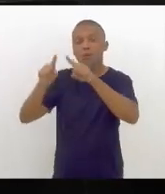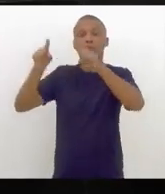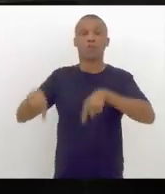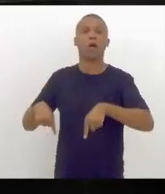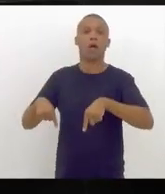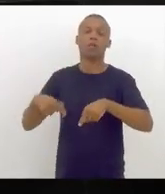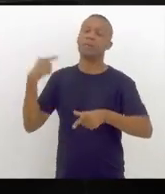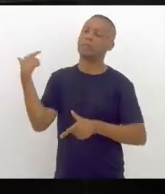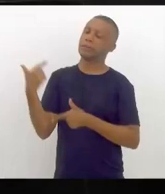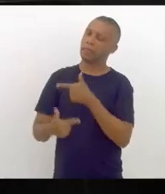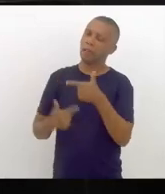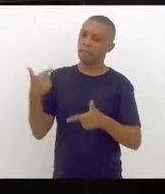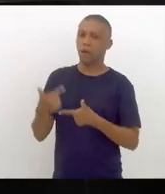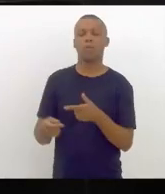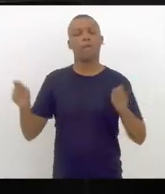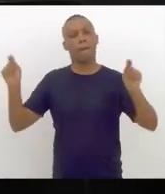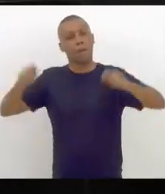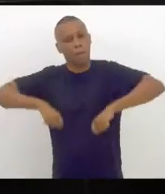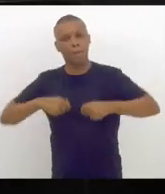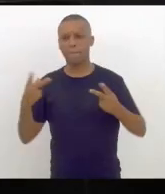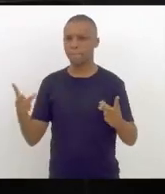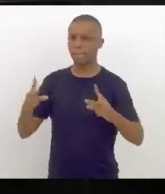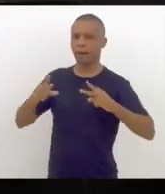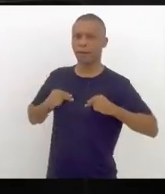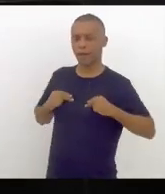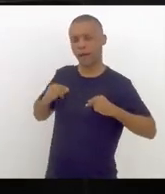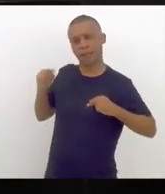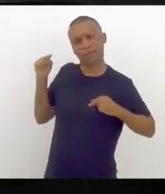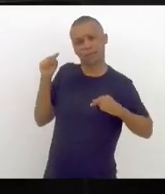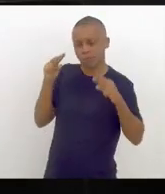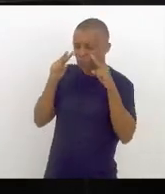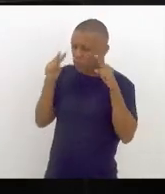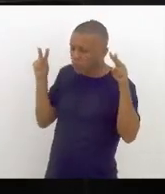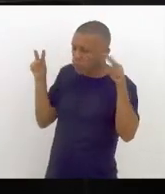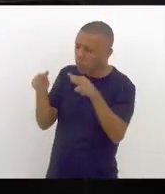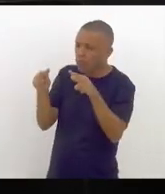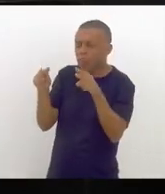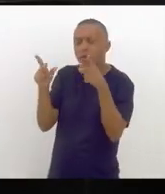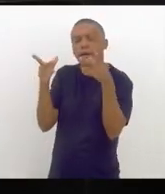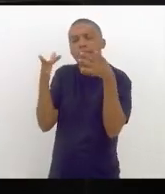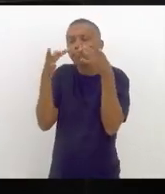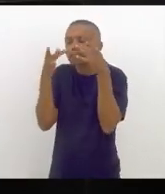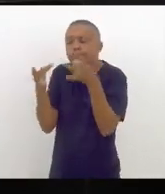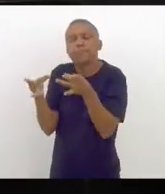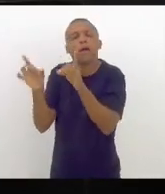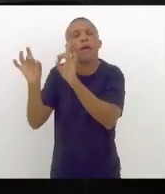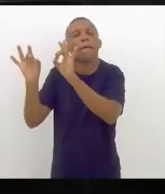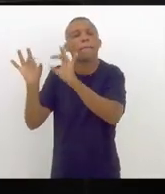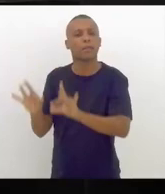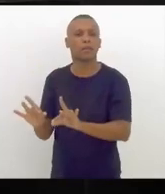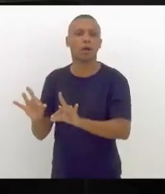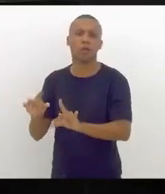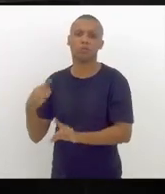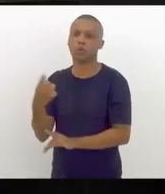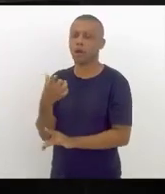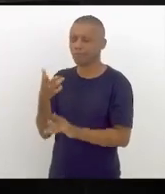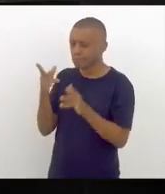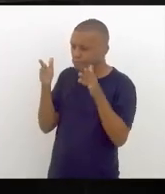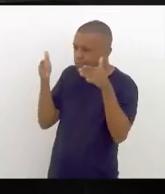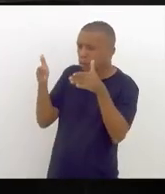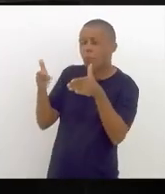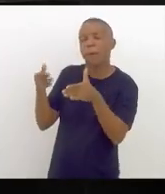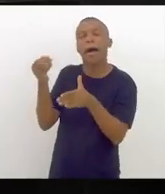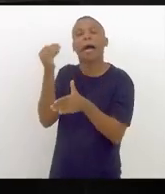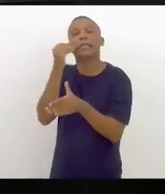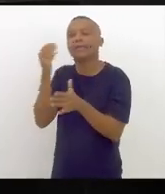competentes que merecem todo um olhar especial da nossa parte para a retomada dessa